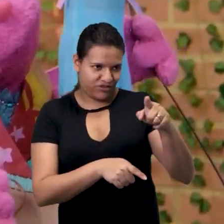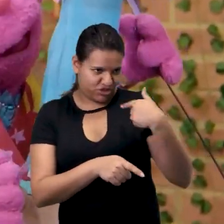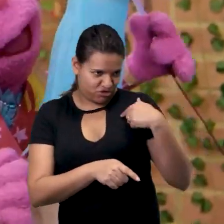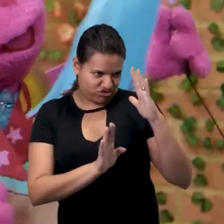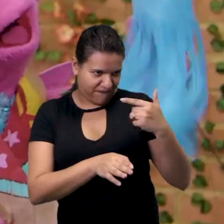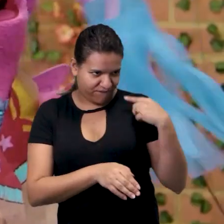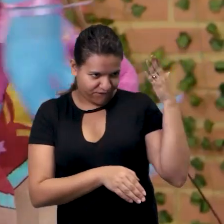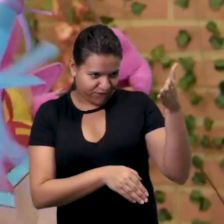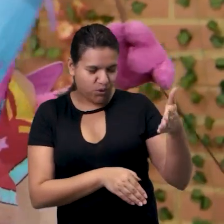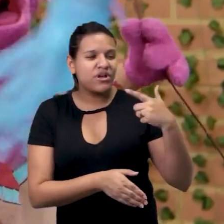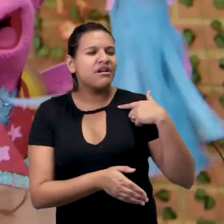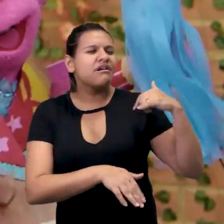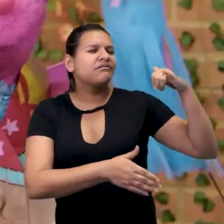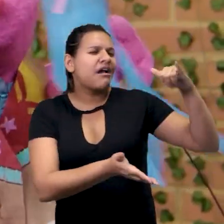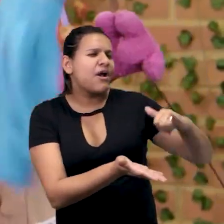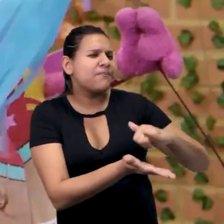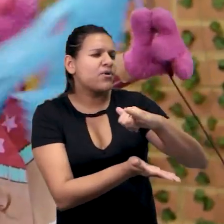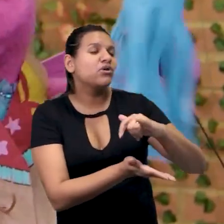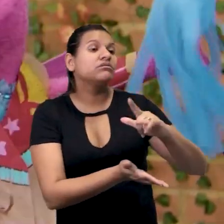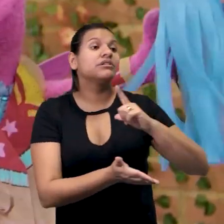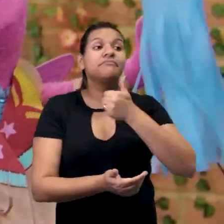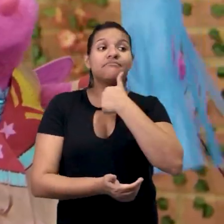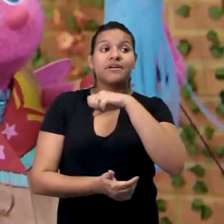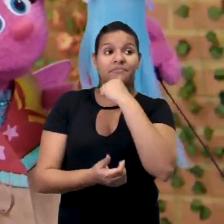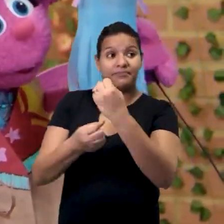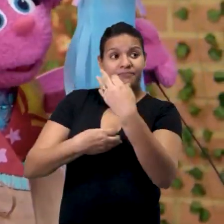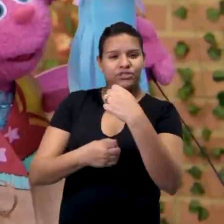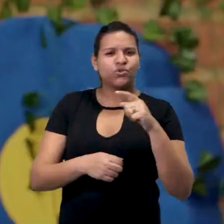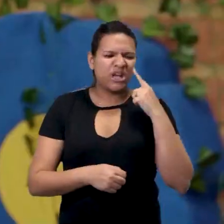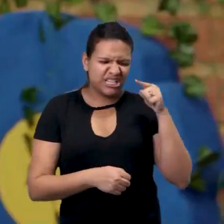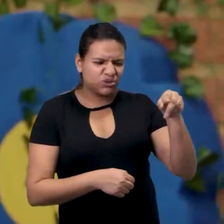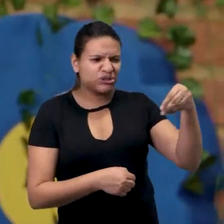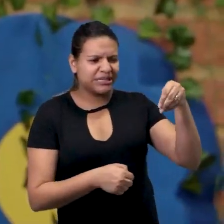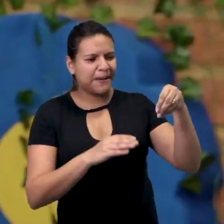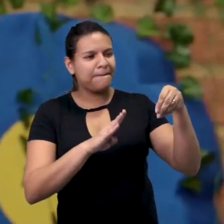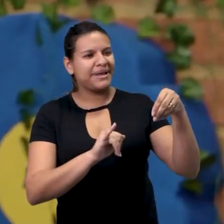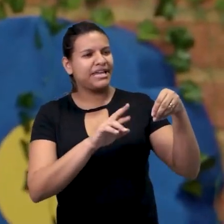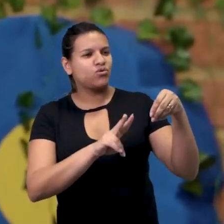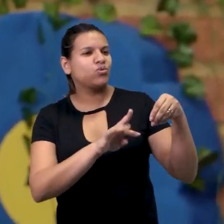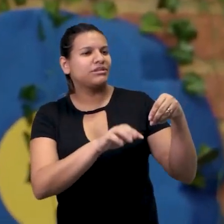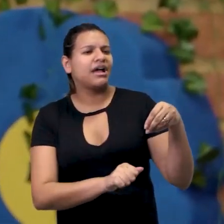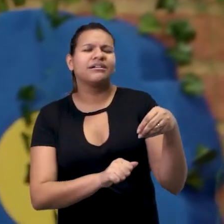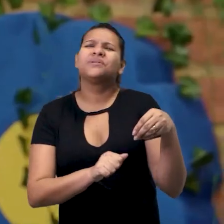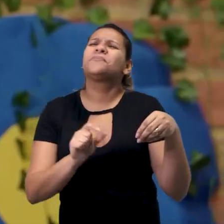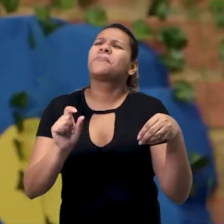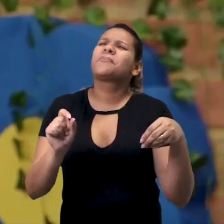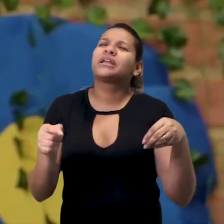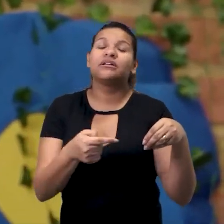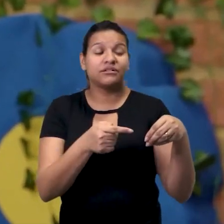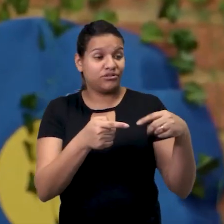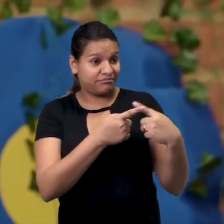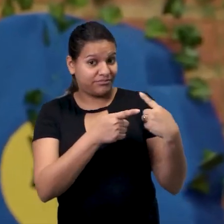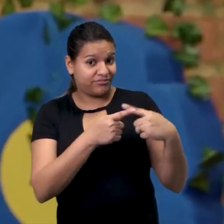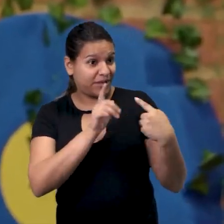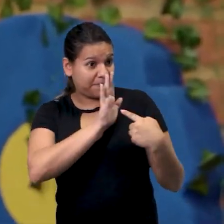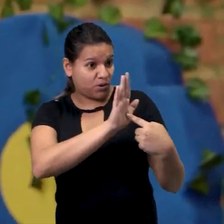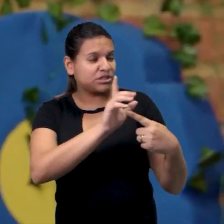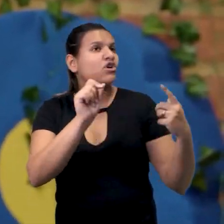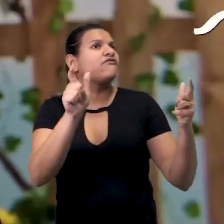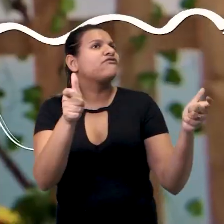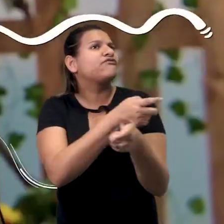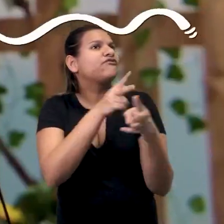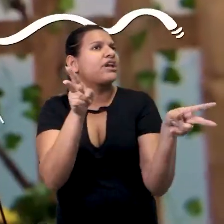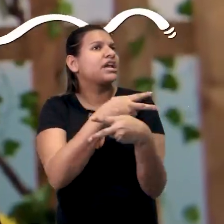birutas! Ah! Ah! E... E ela serve pra quê? Pra mostrar pra qual lado o vento tá soprando! Olha!